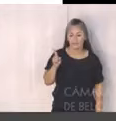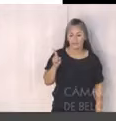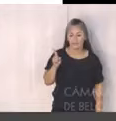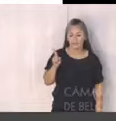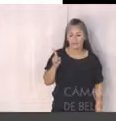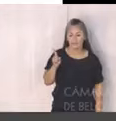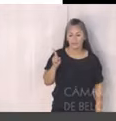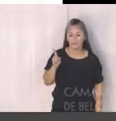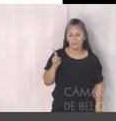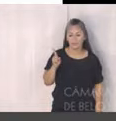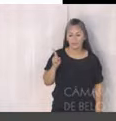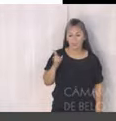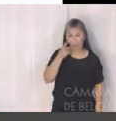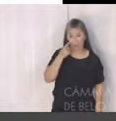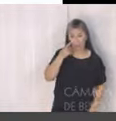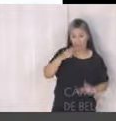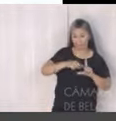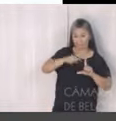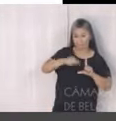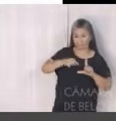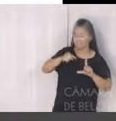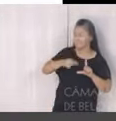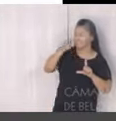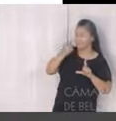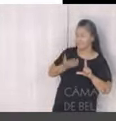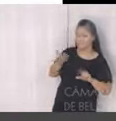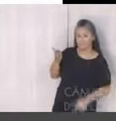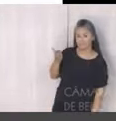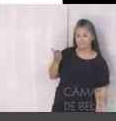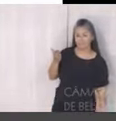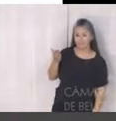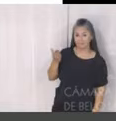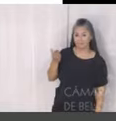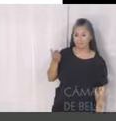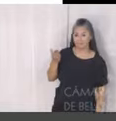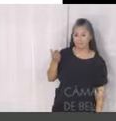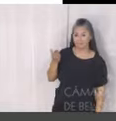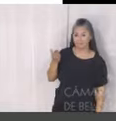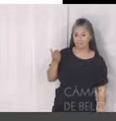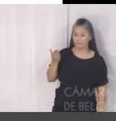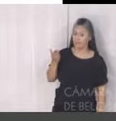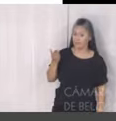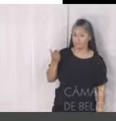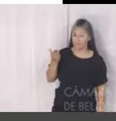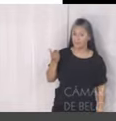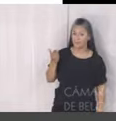Aqui, um gráfico, também demonstrando as funções de governo, só para a gente